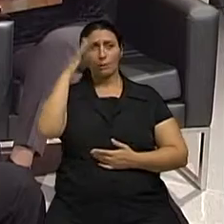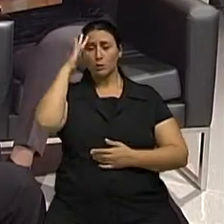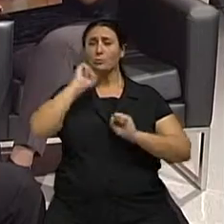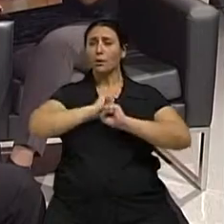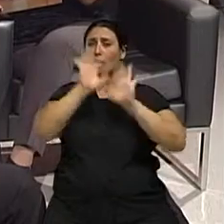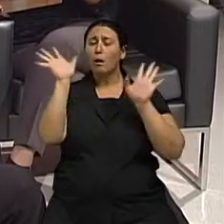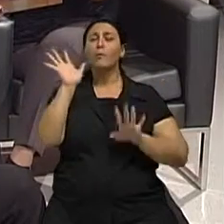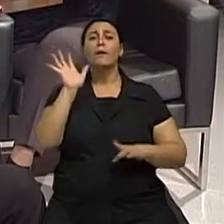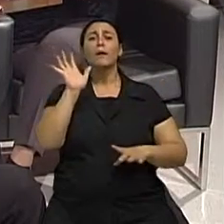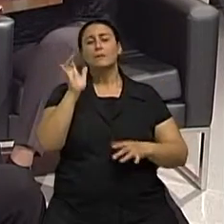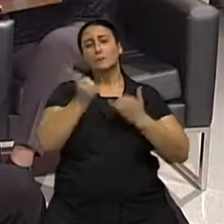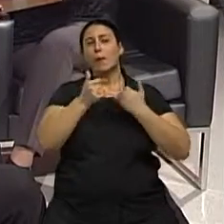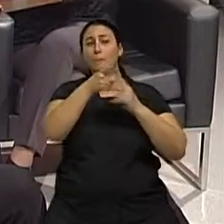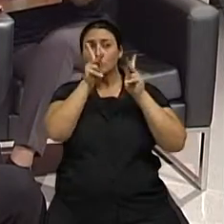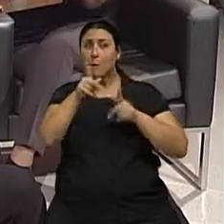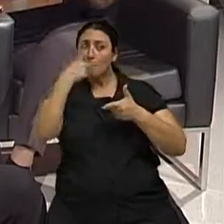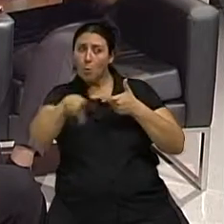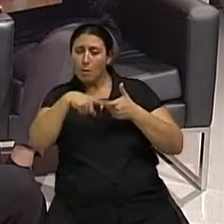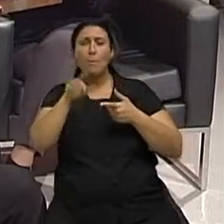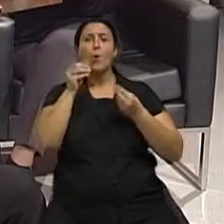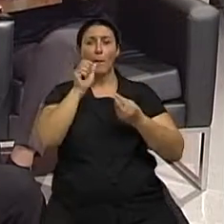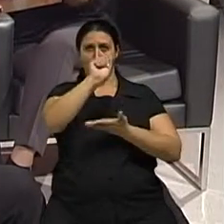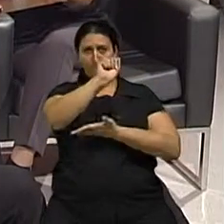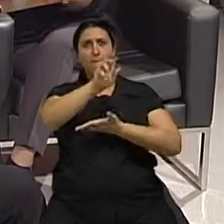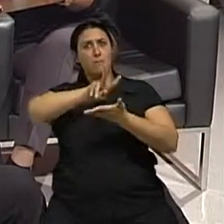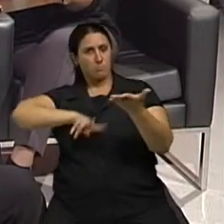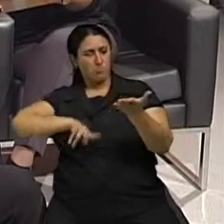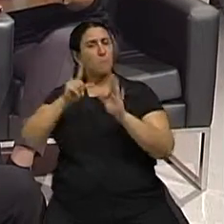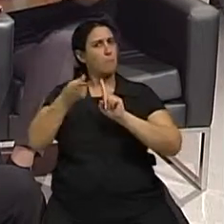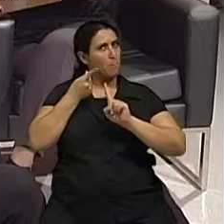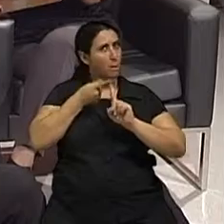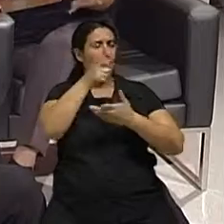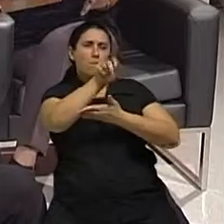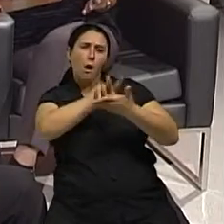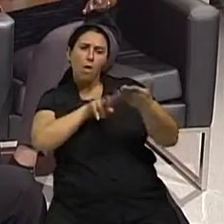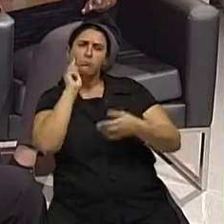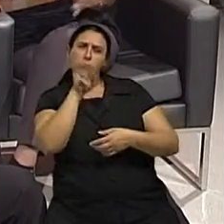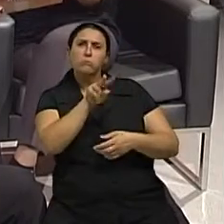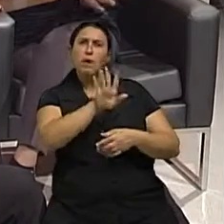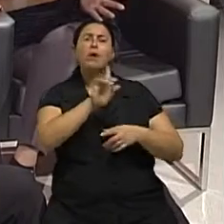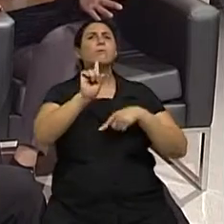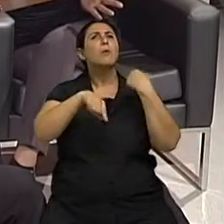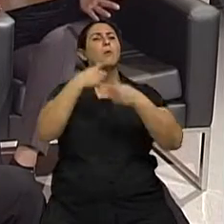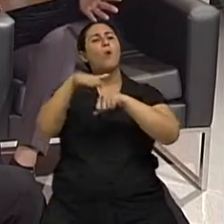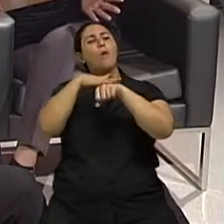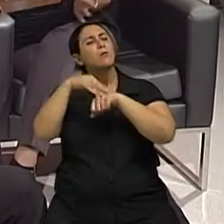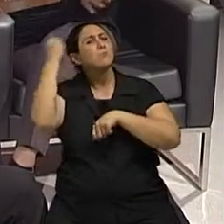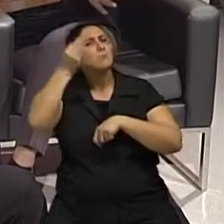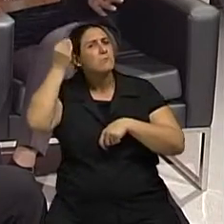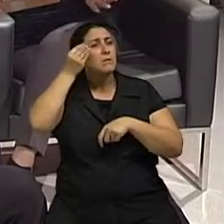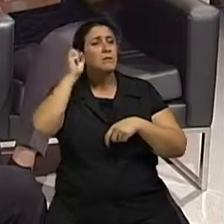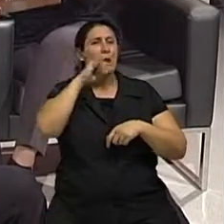problema que ele tem, mas isso vai ser avaliado. E ele pode chegar à conclusão que não é mais problema para ele, que ele não precisa da cirurgia.